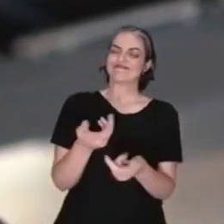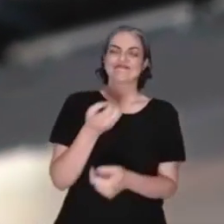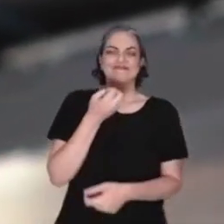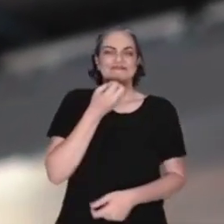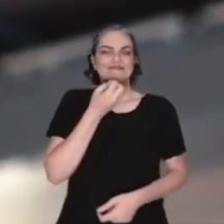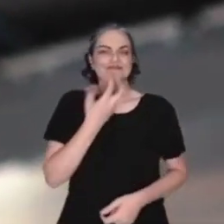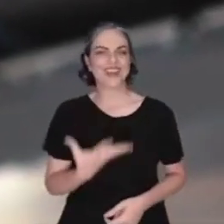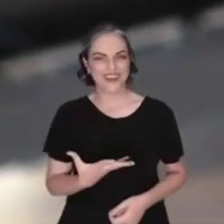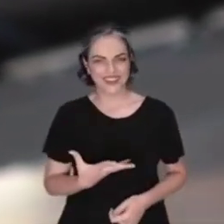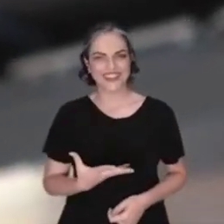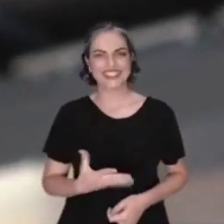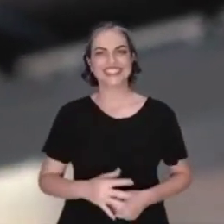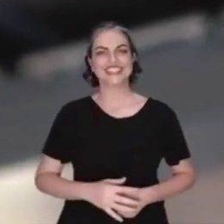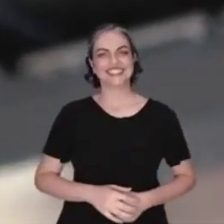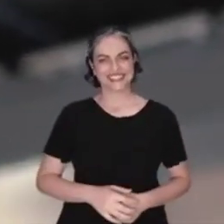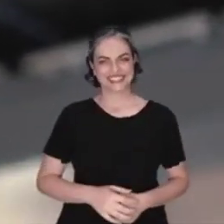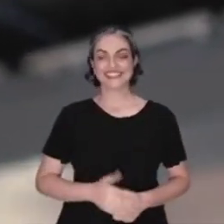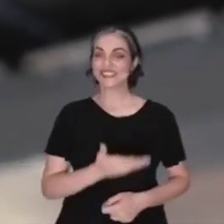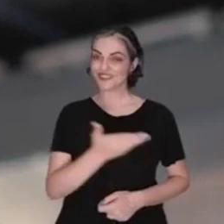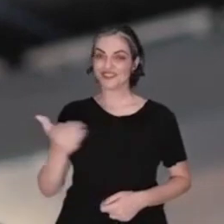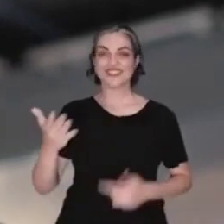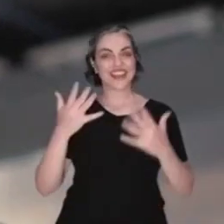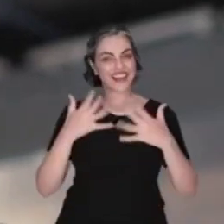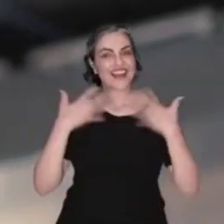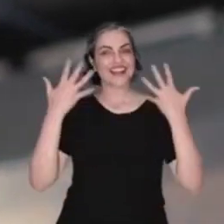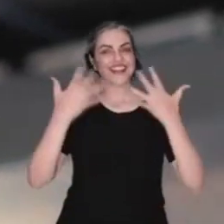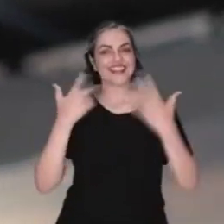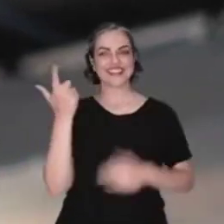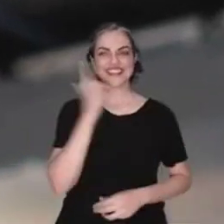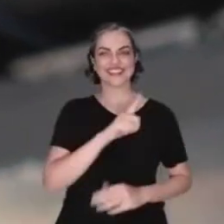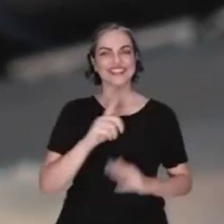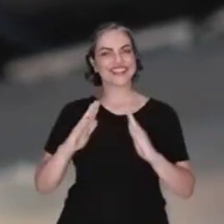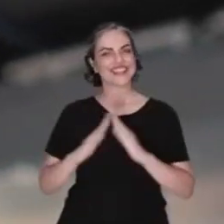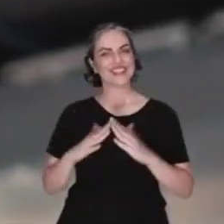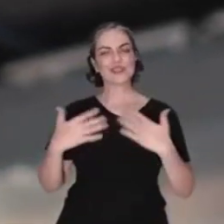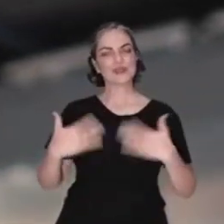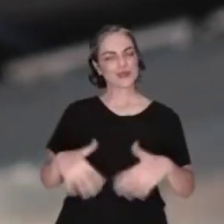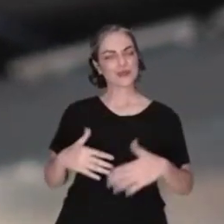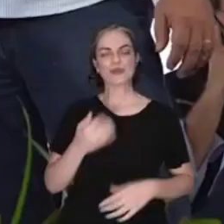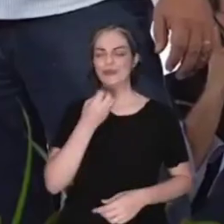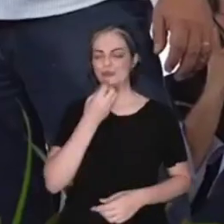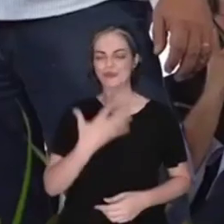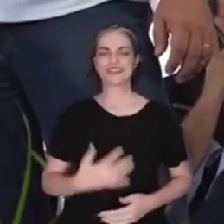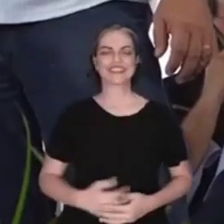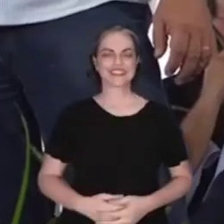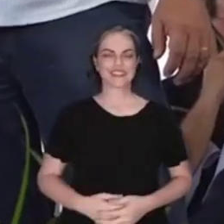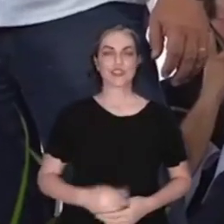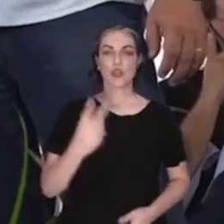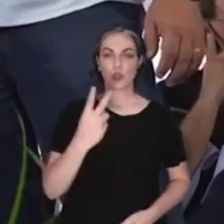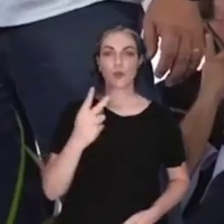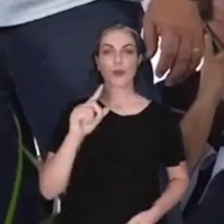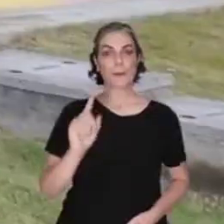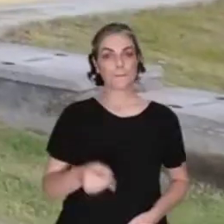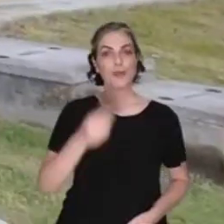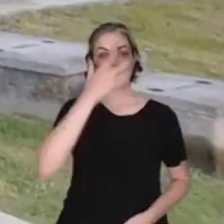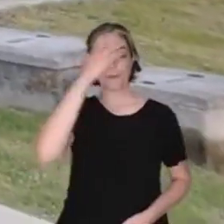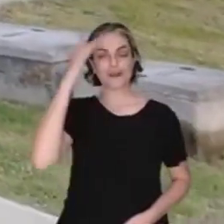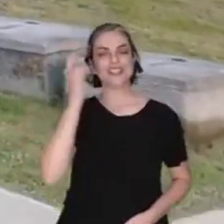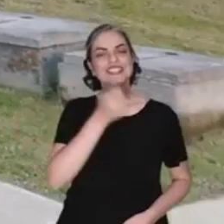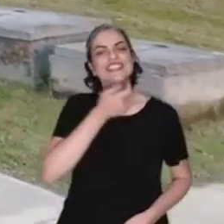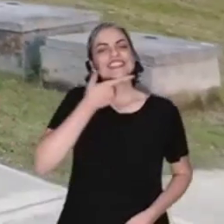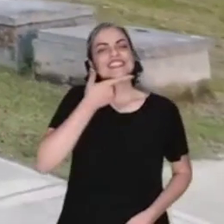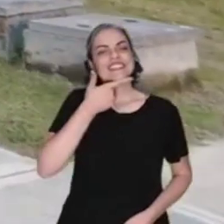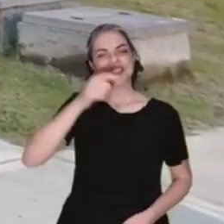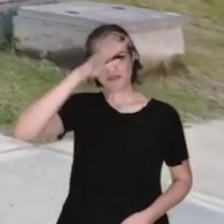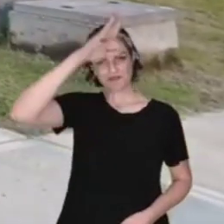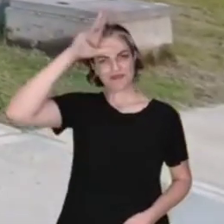indescritível. A alegria de receber o imóvel realmente dá um tempo. Duas mil pessoas com um sorriso no rosto